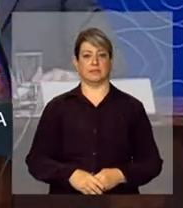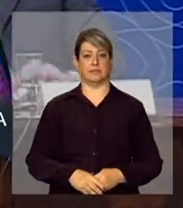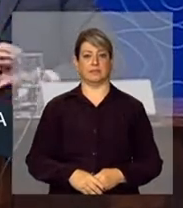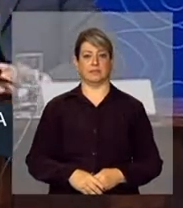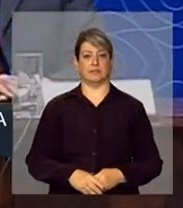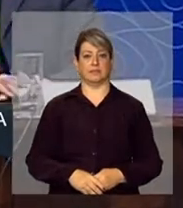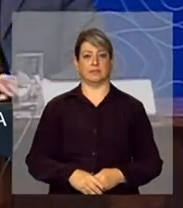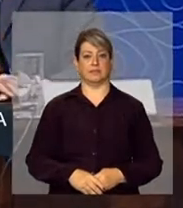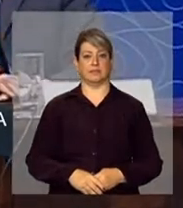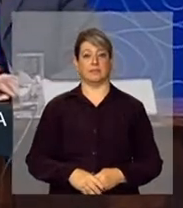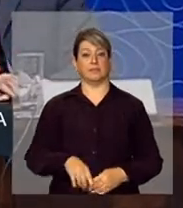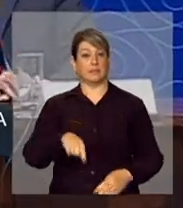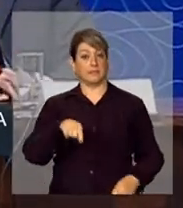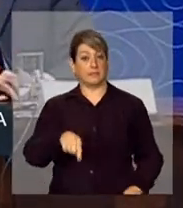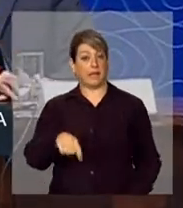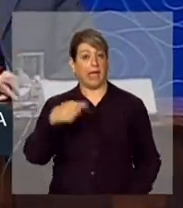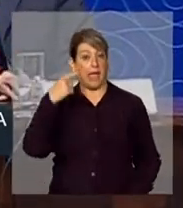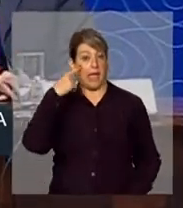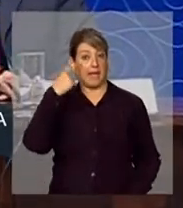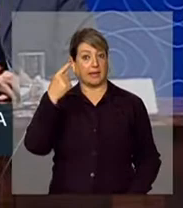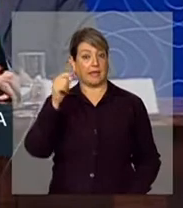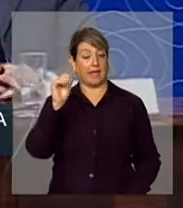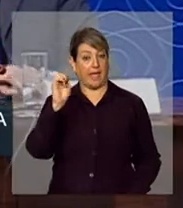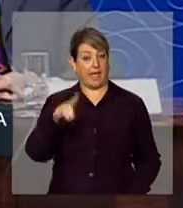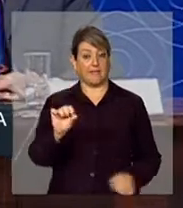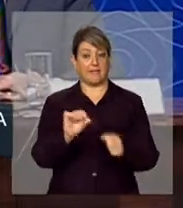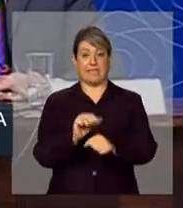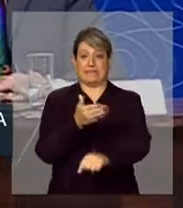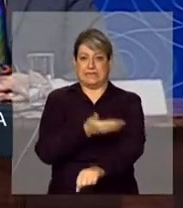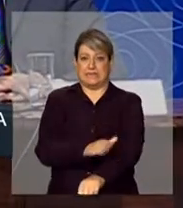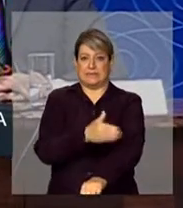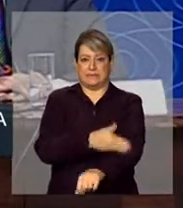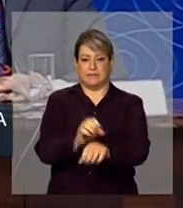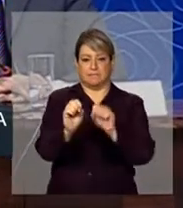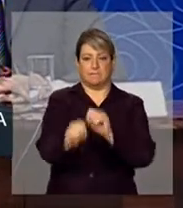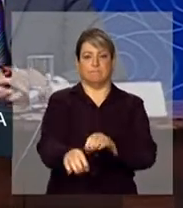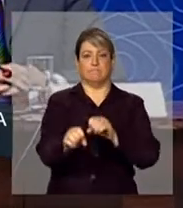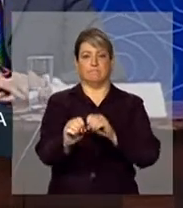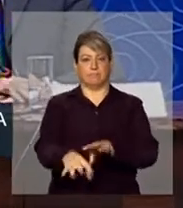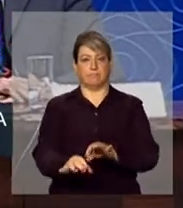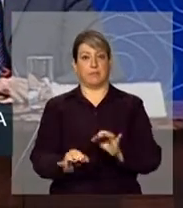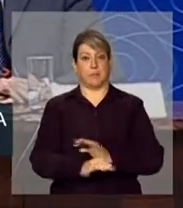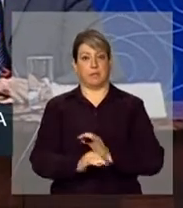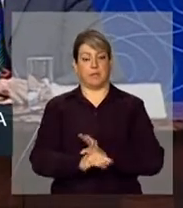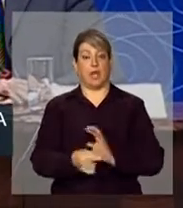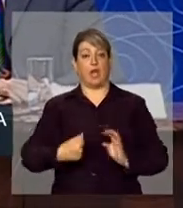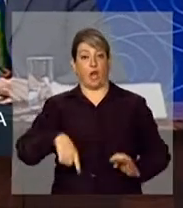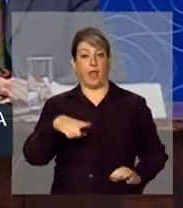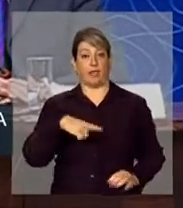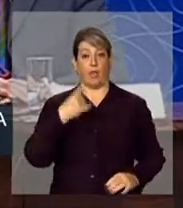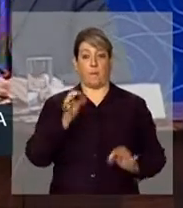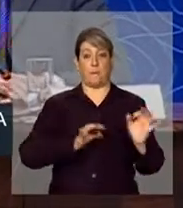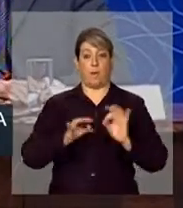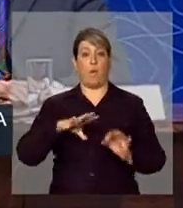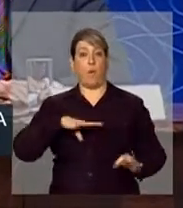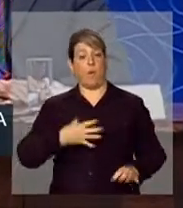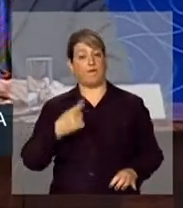A ideia é fazer a capacitação. Nós temos um plano ousado, que se possível,